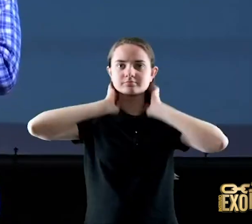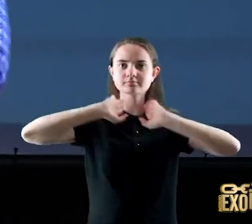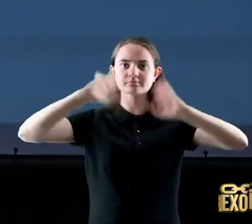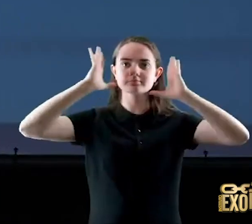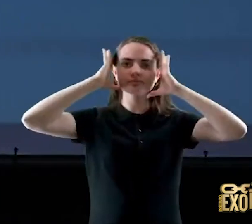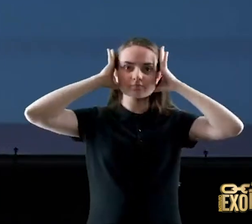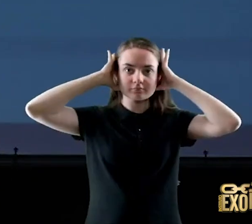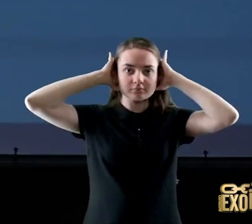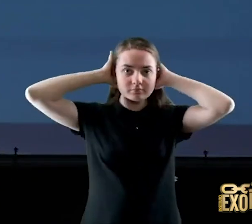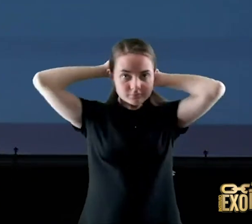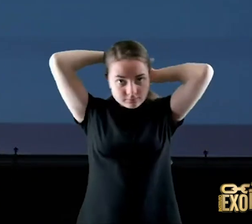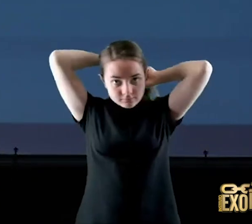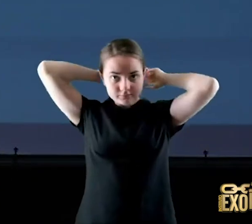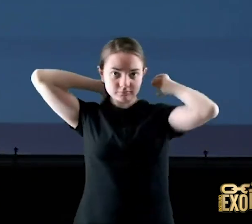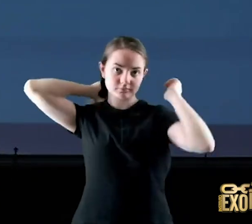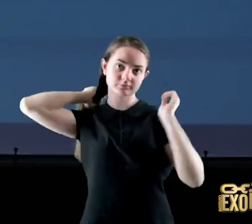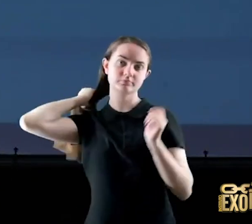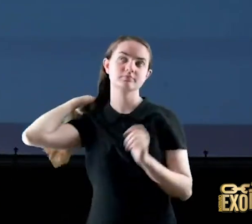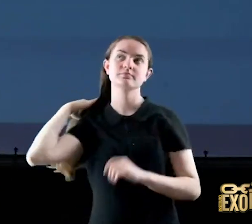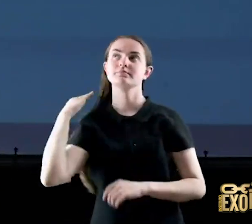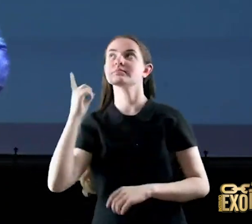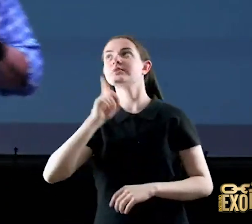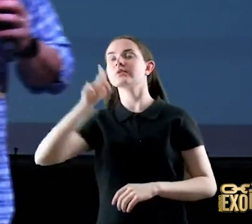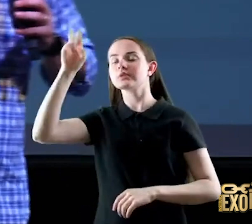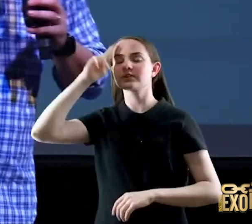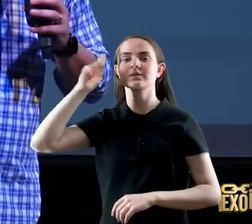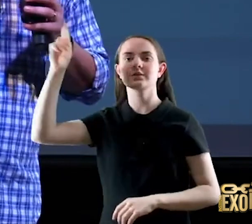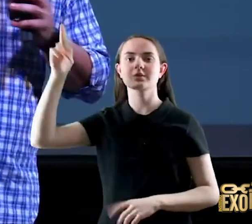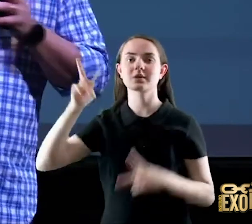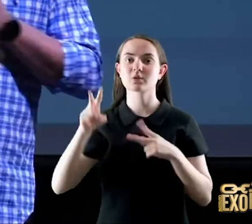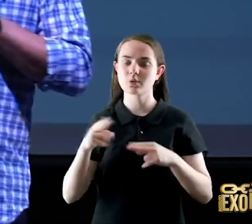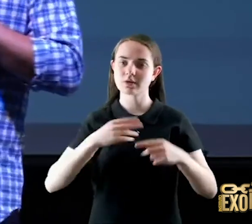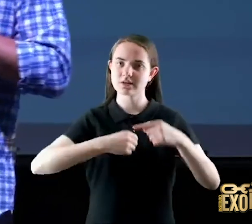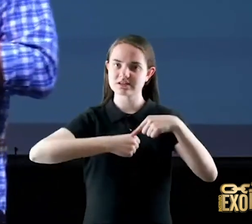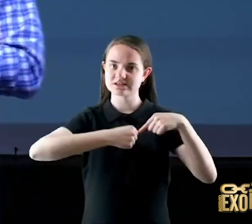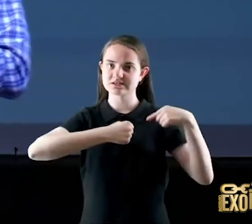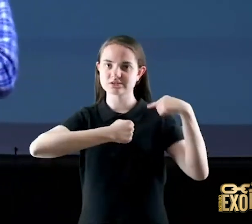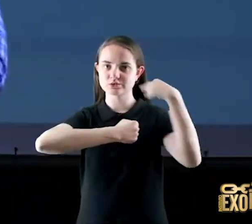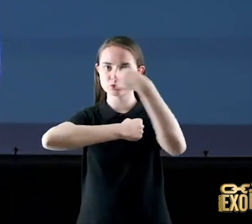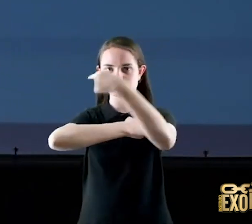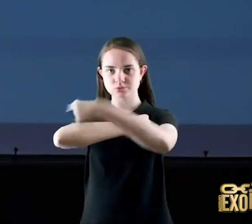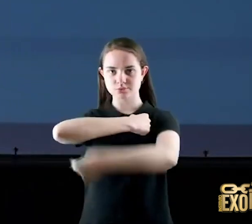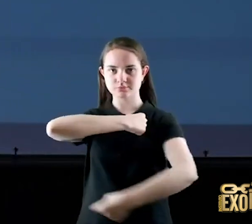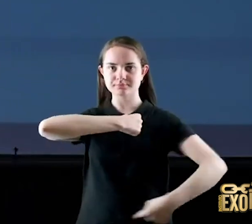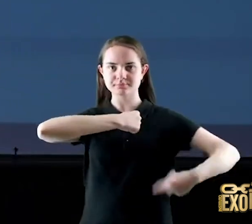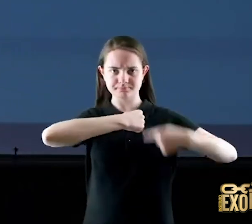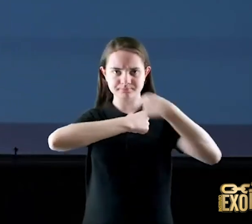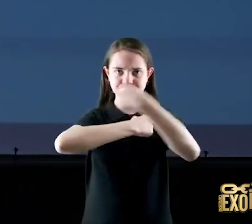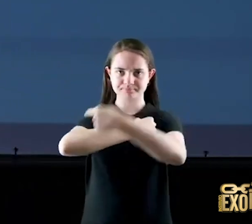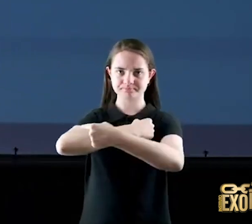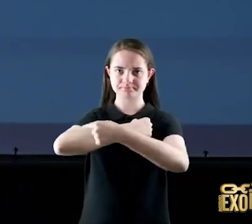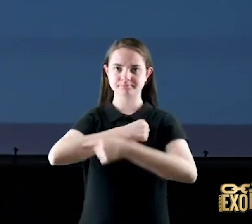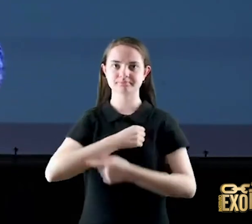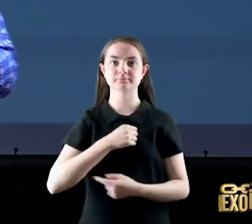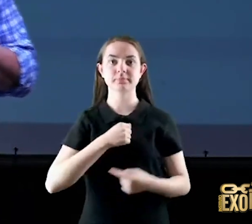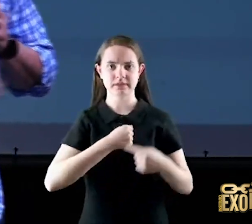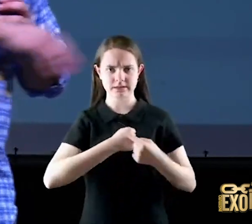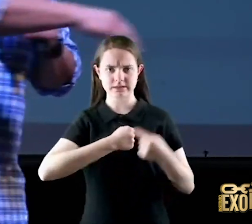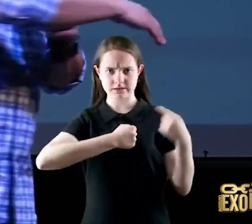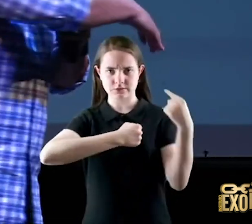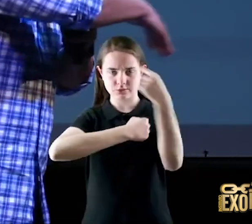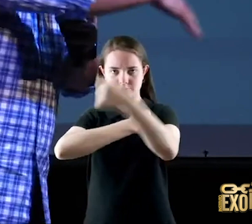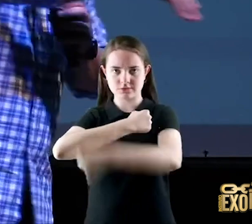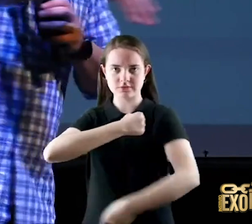o Senhor é meu escudo e broquel sabe o é um broquel quem escuda você sabe o é